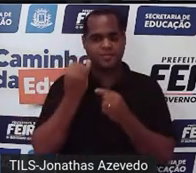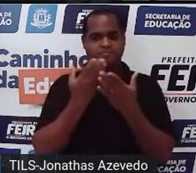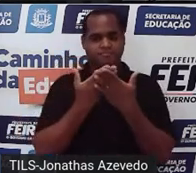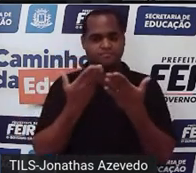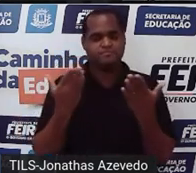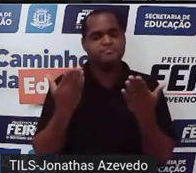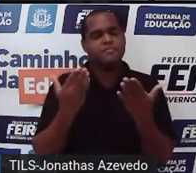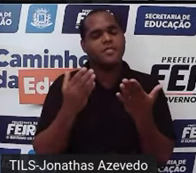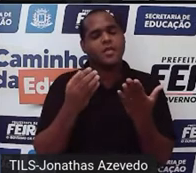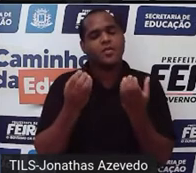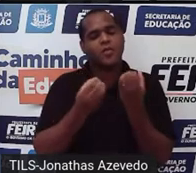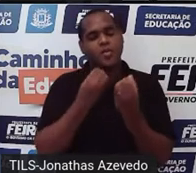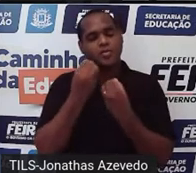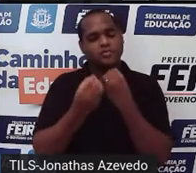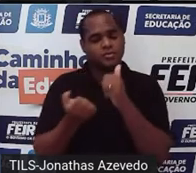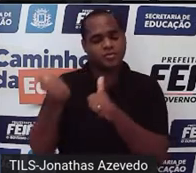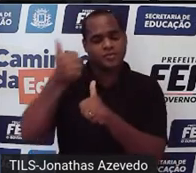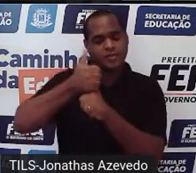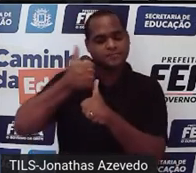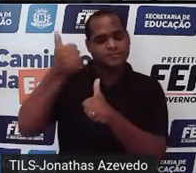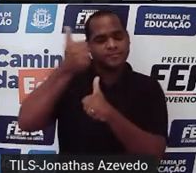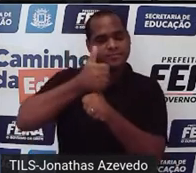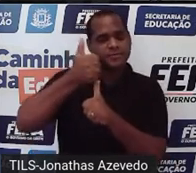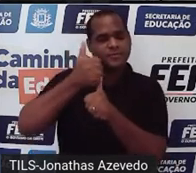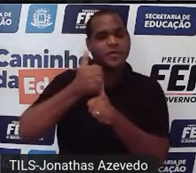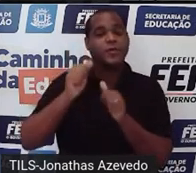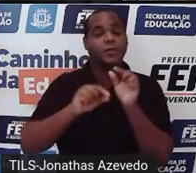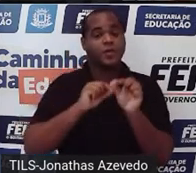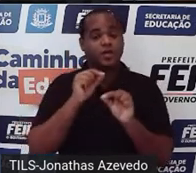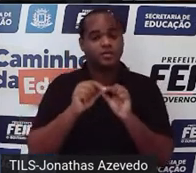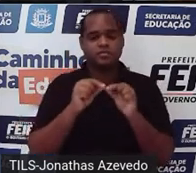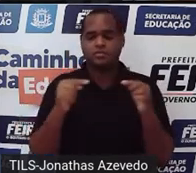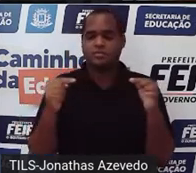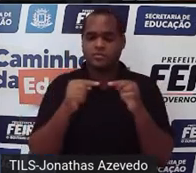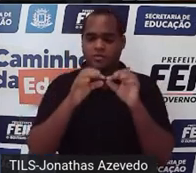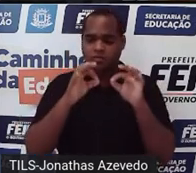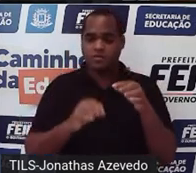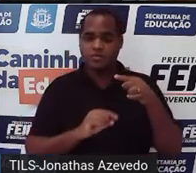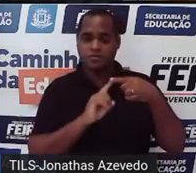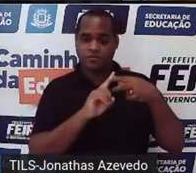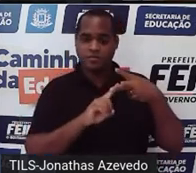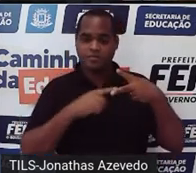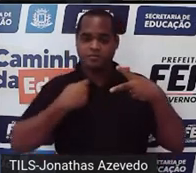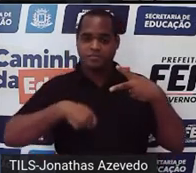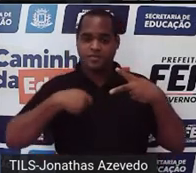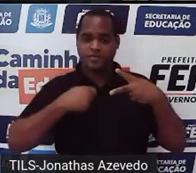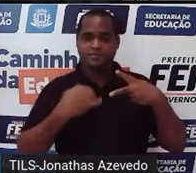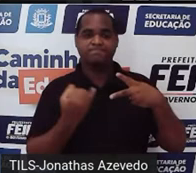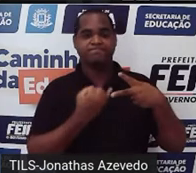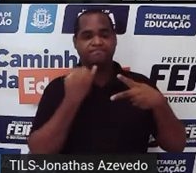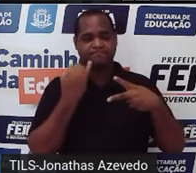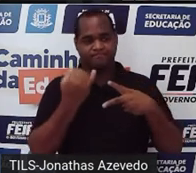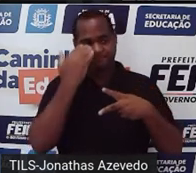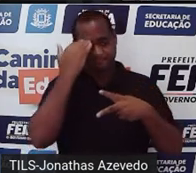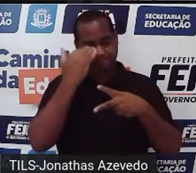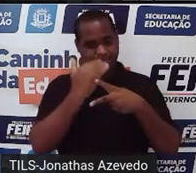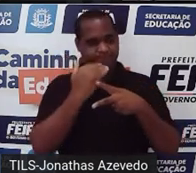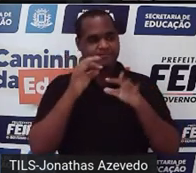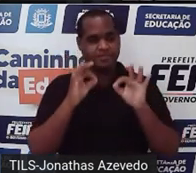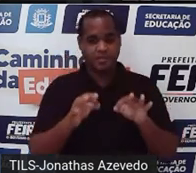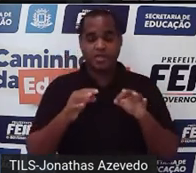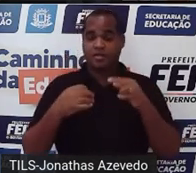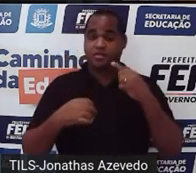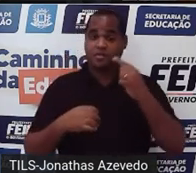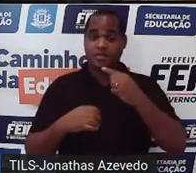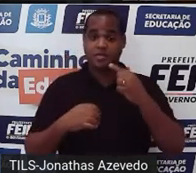como é que a gente usa esse método da substituição? Basicamente duas coisas a gente precisa fazer a primeira